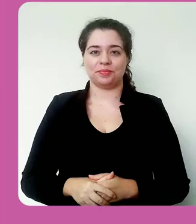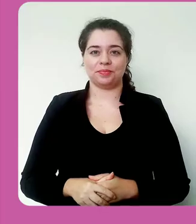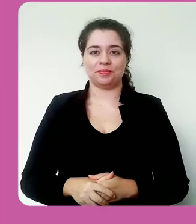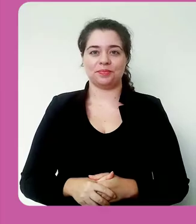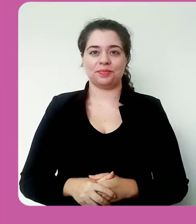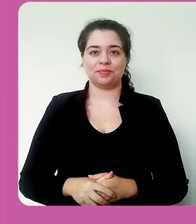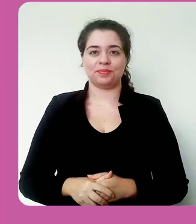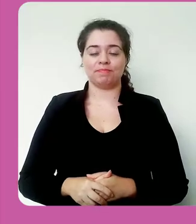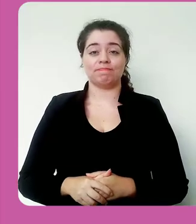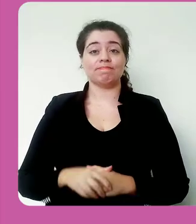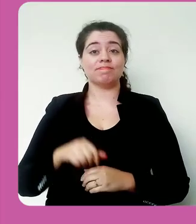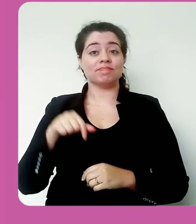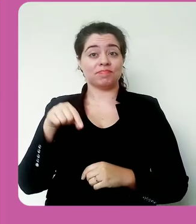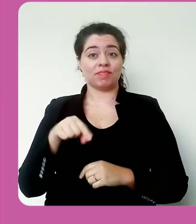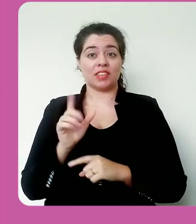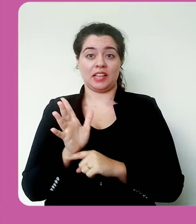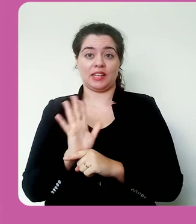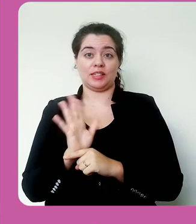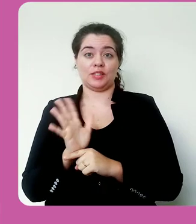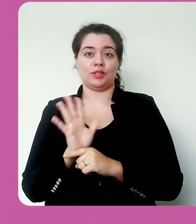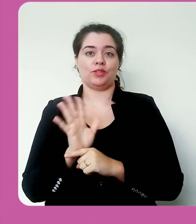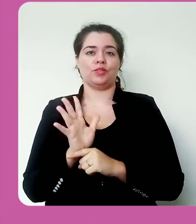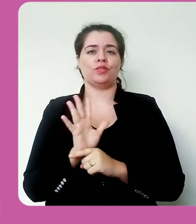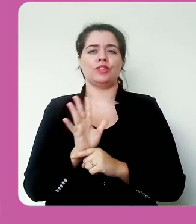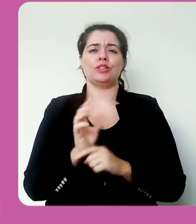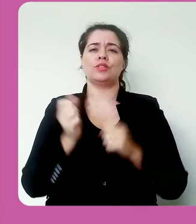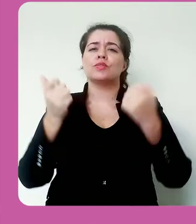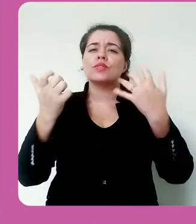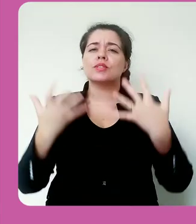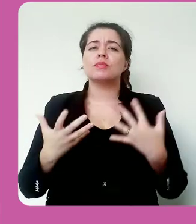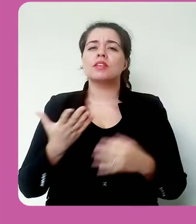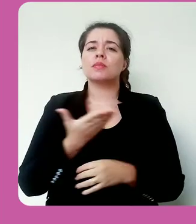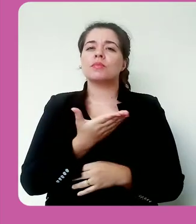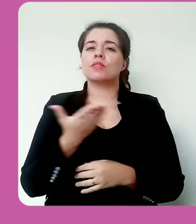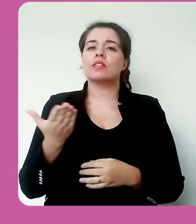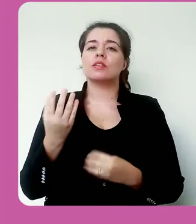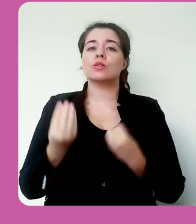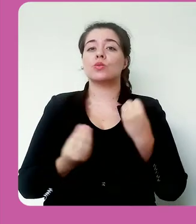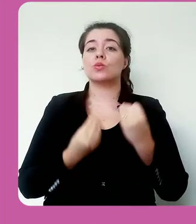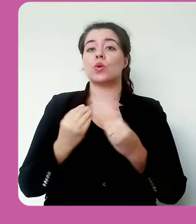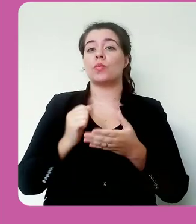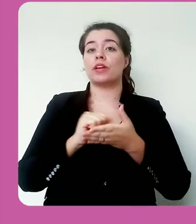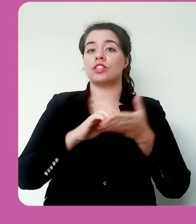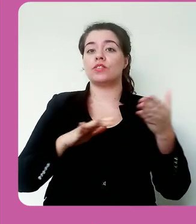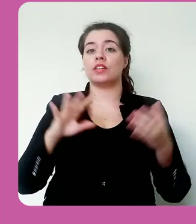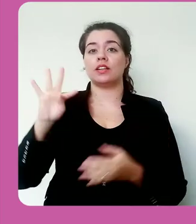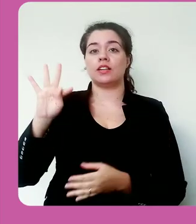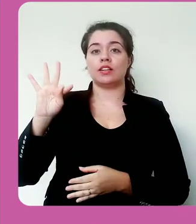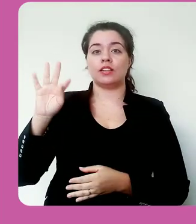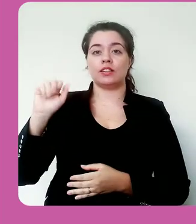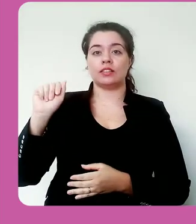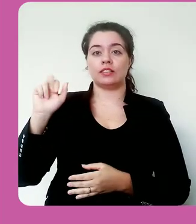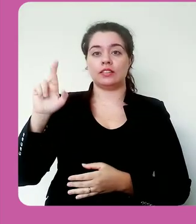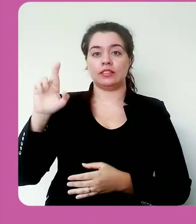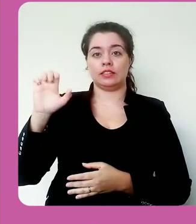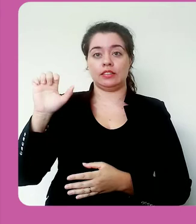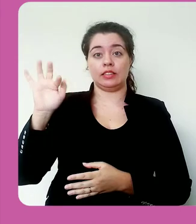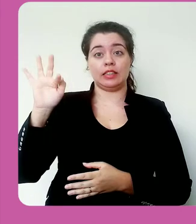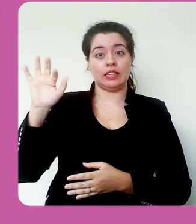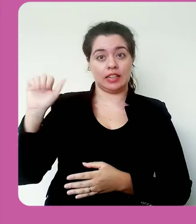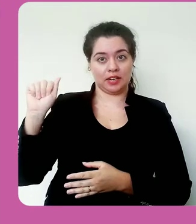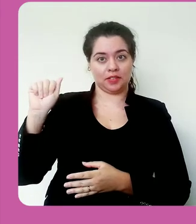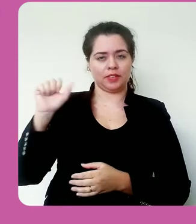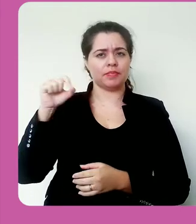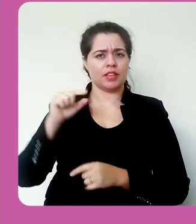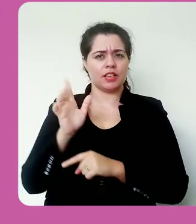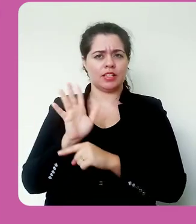Nesse vídeo eu vou falar para vocês sobre a atividade tarefa, esse vídeo é uma continuação de outros vídeos